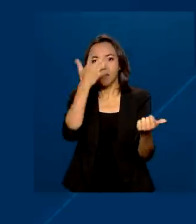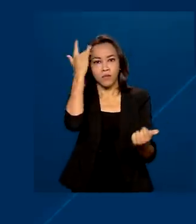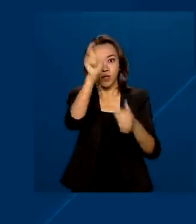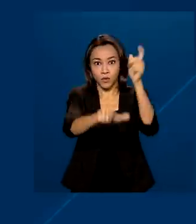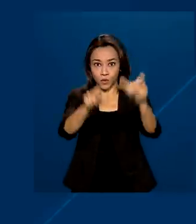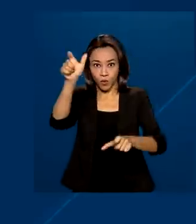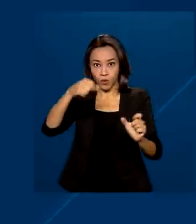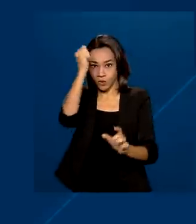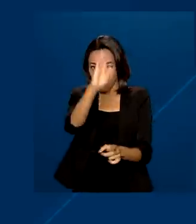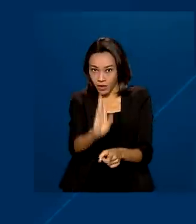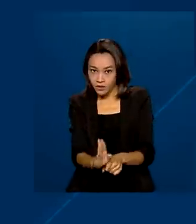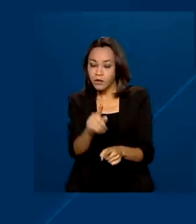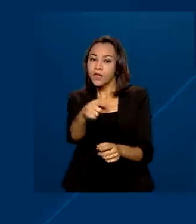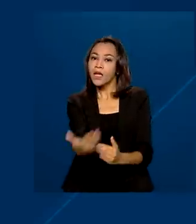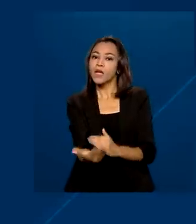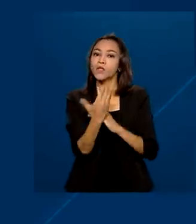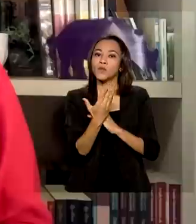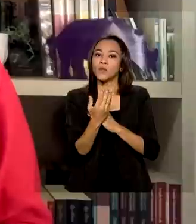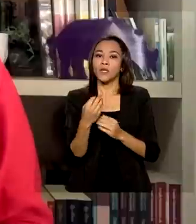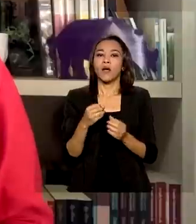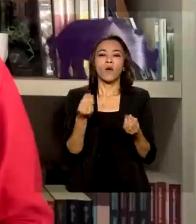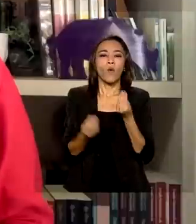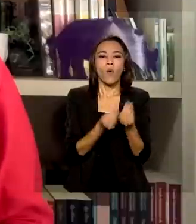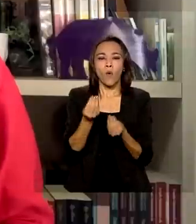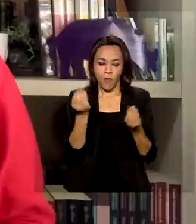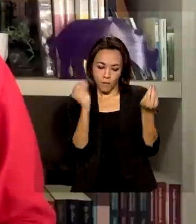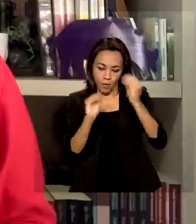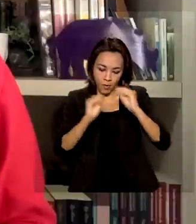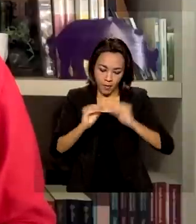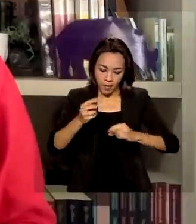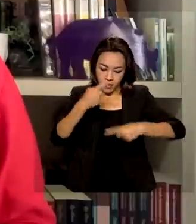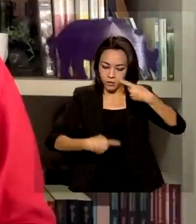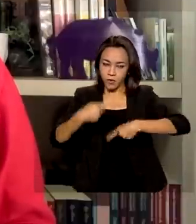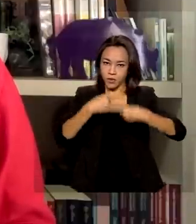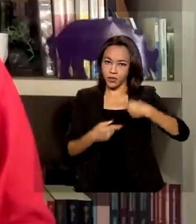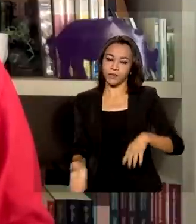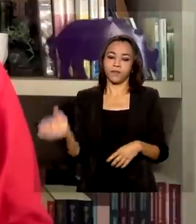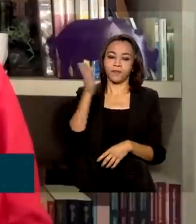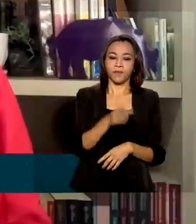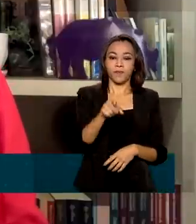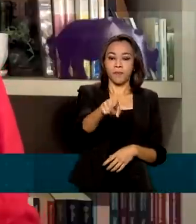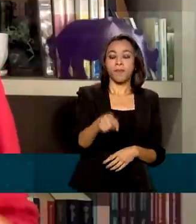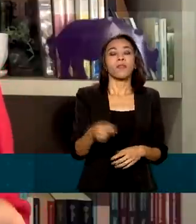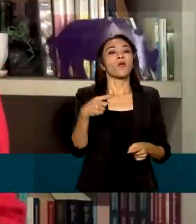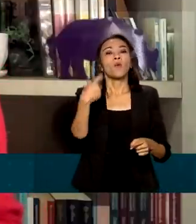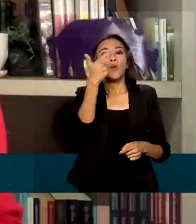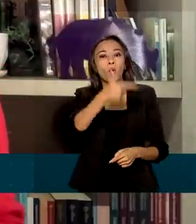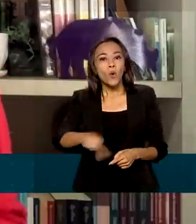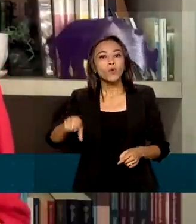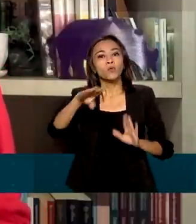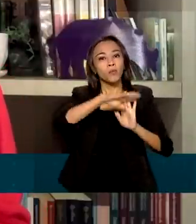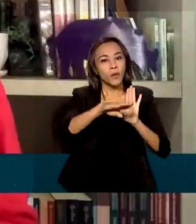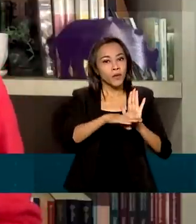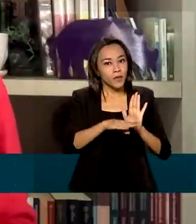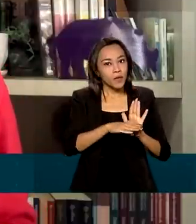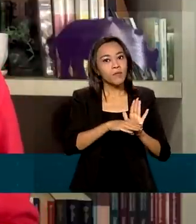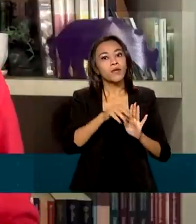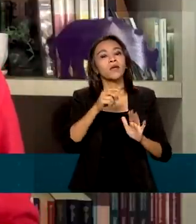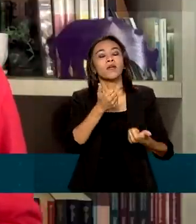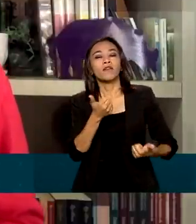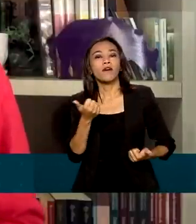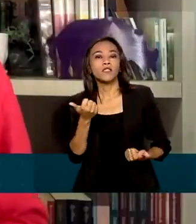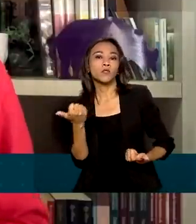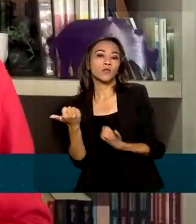e ajuda a orientar as políticas públicas. O Auxílio Brasil, programa de transferência de renda que deve substituir o Bolsa